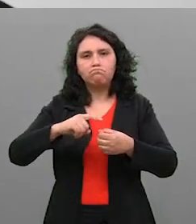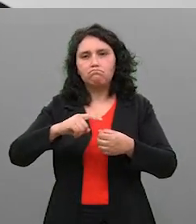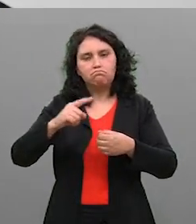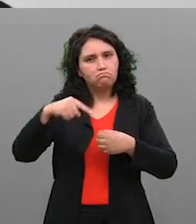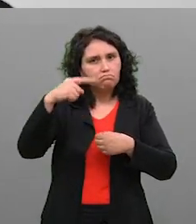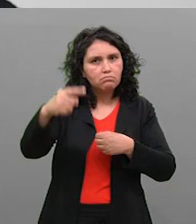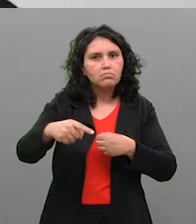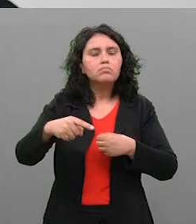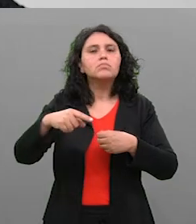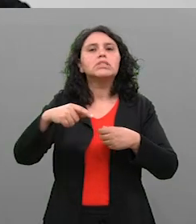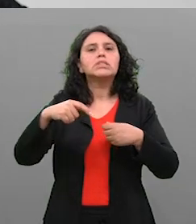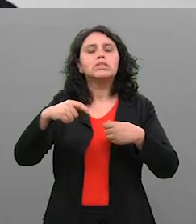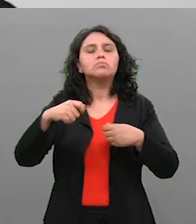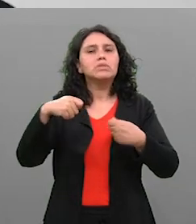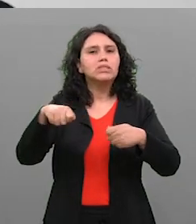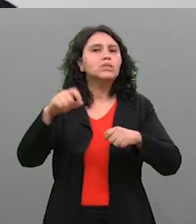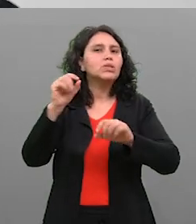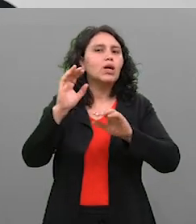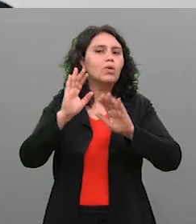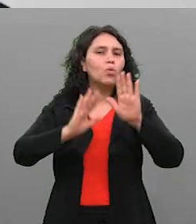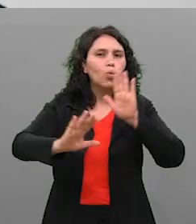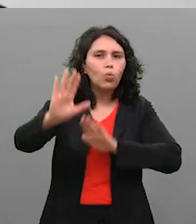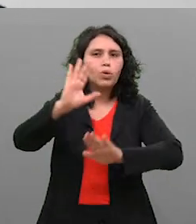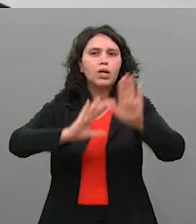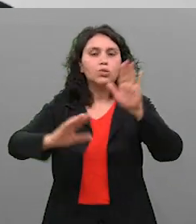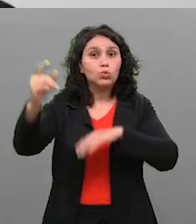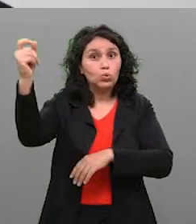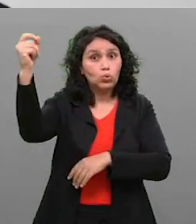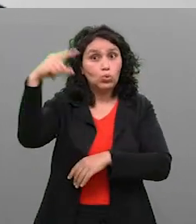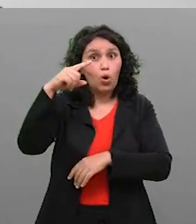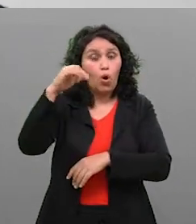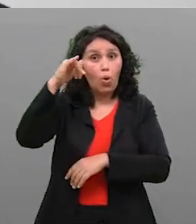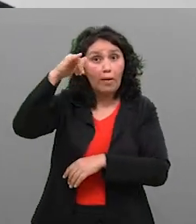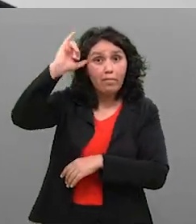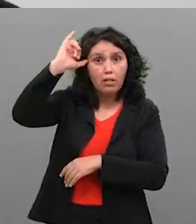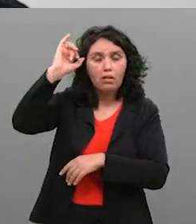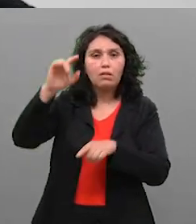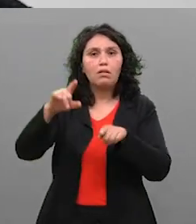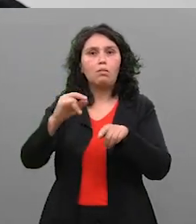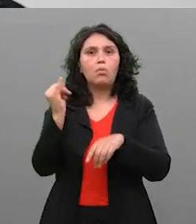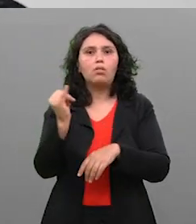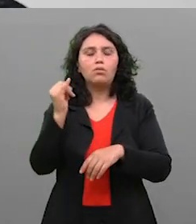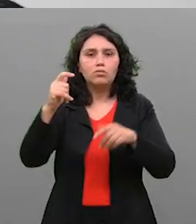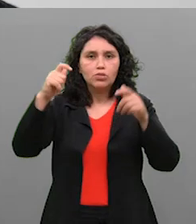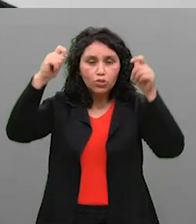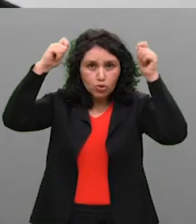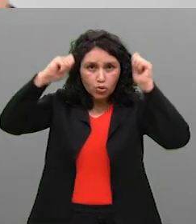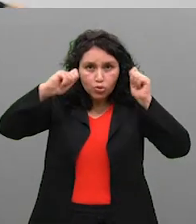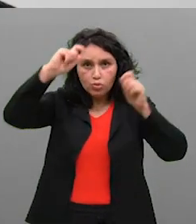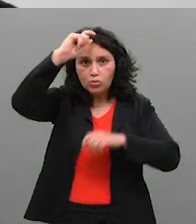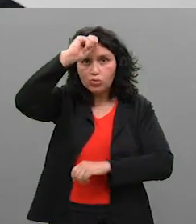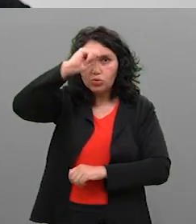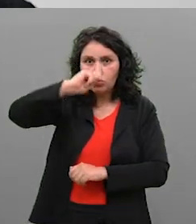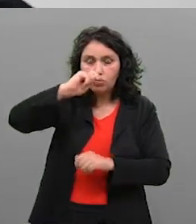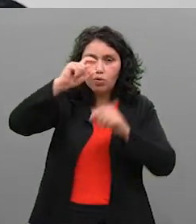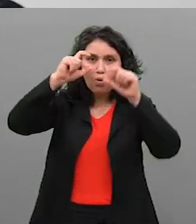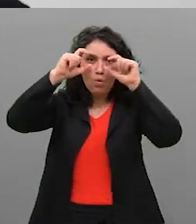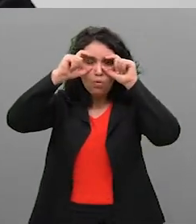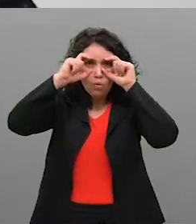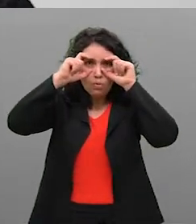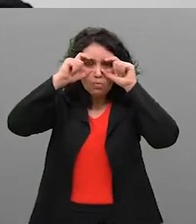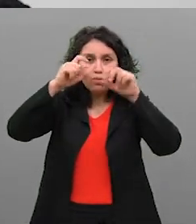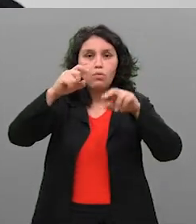ainda tem os cuidados que são intensos quanto a não pegar sol, a proteção solar, proteção mecânica, então chapéu,